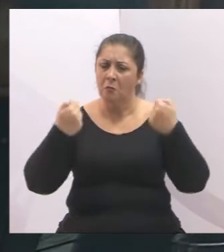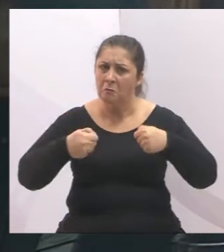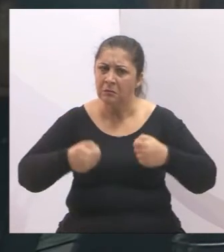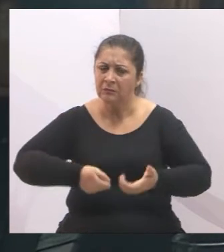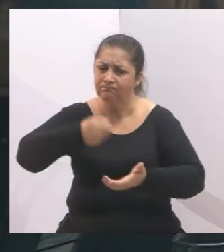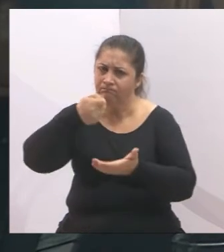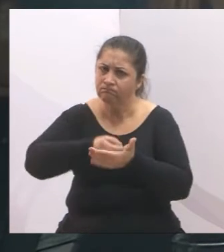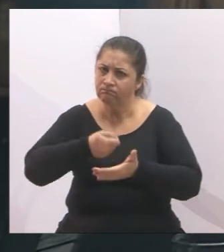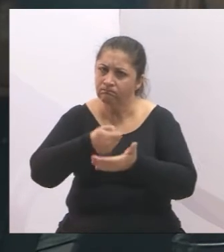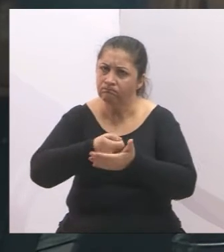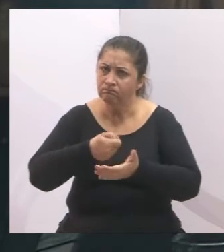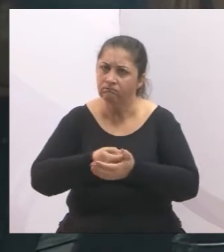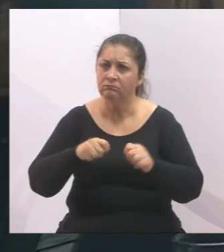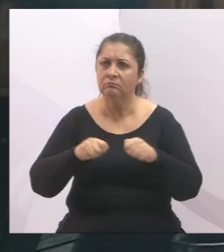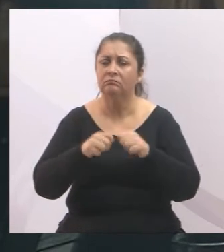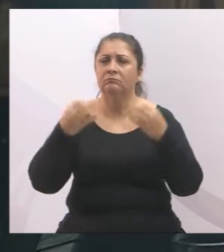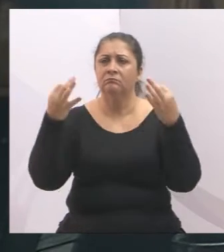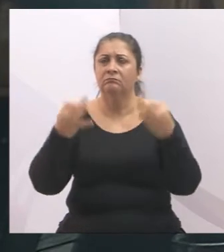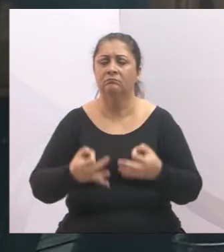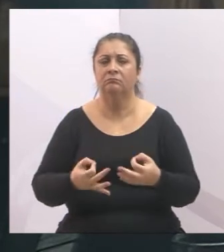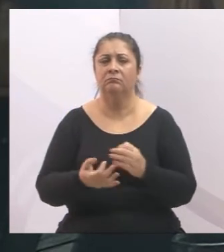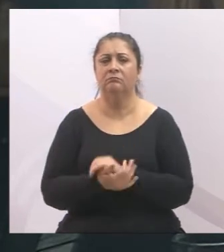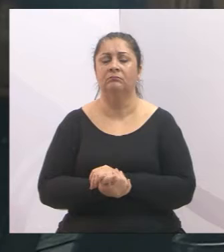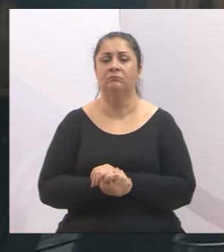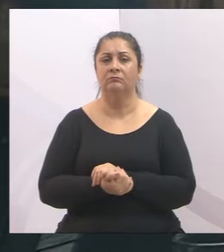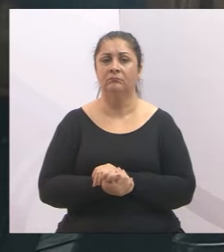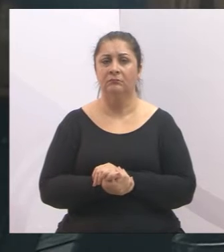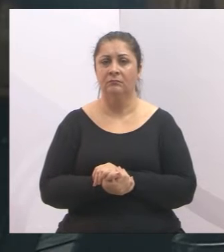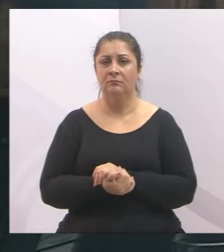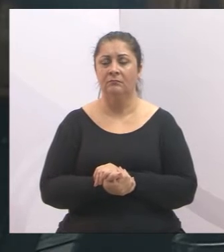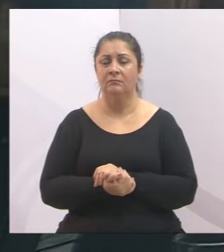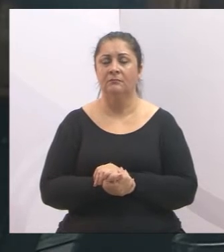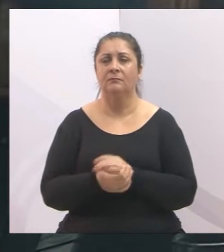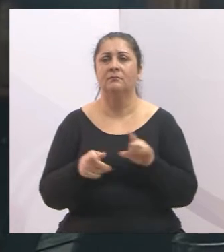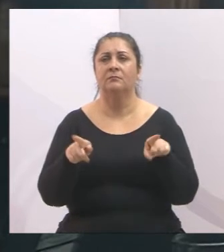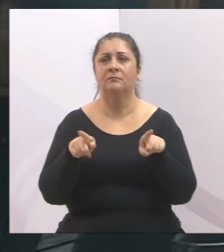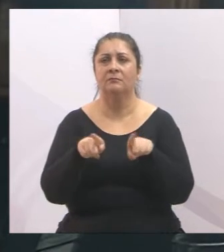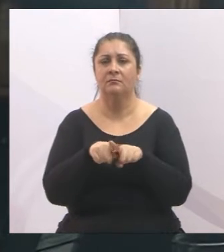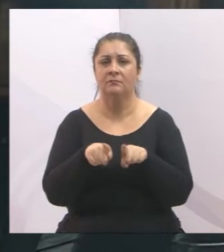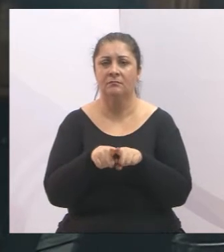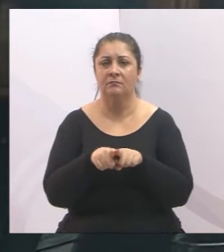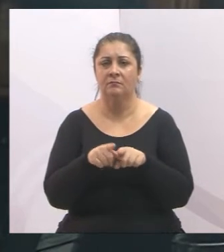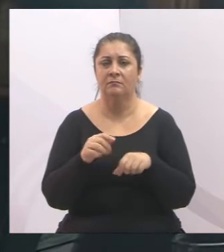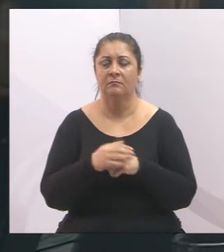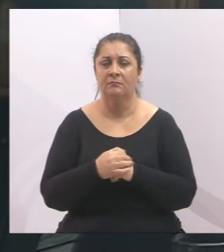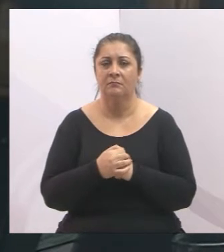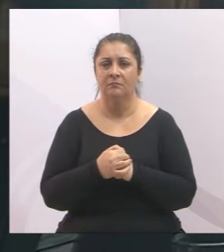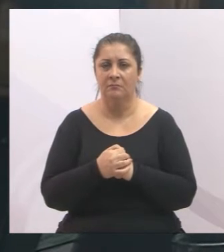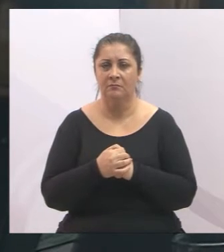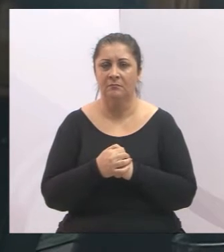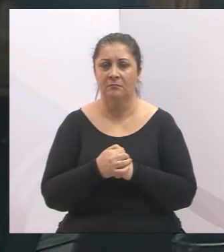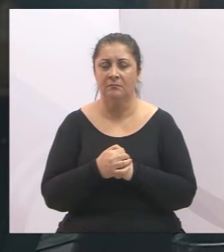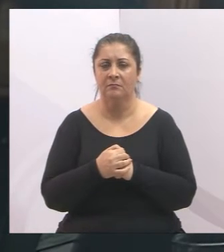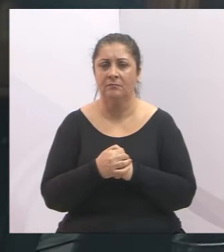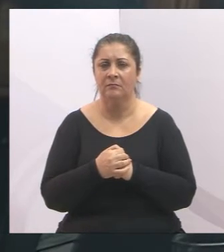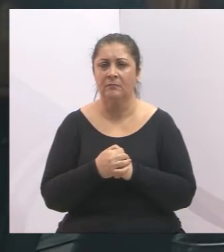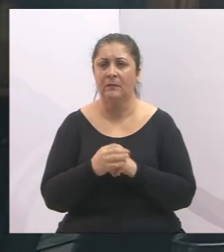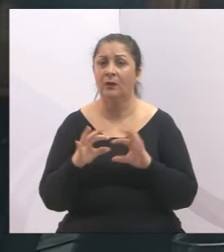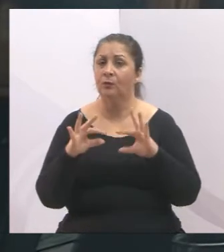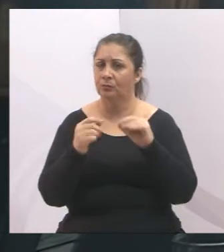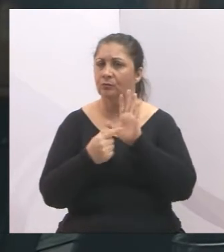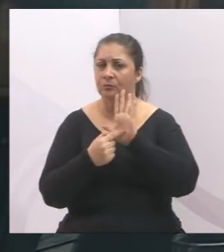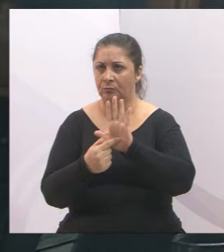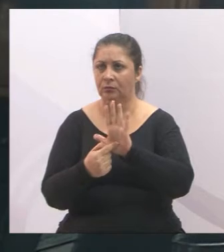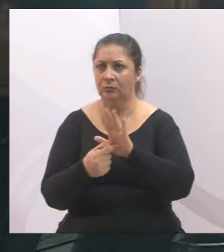empresa em todos os seus termos. E também, além dessas recomendações, nós